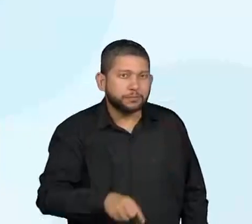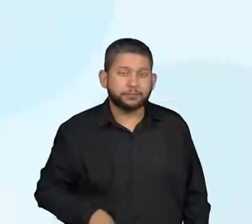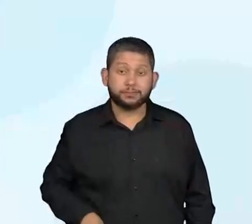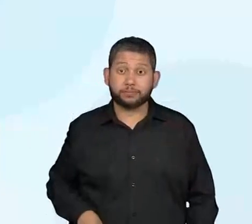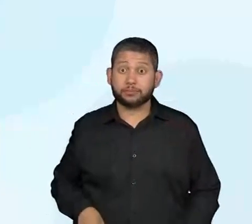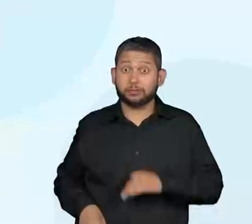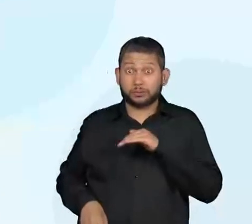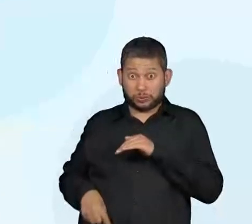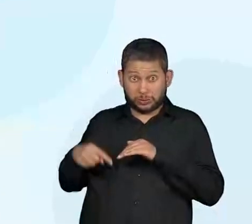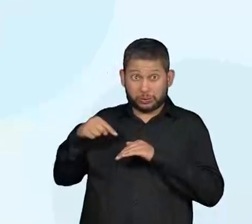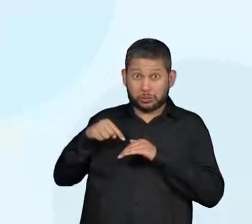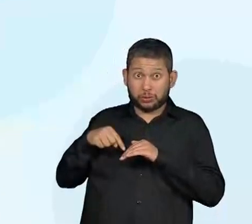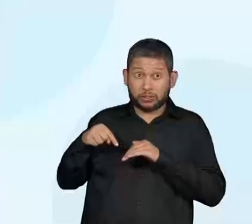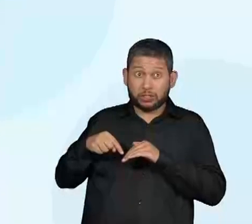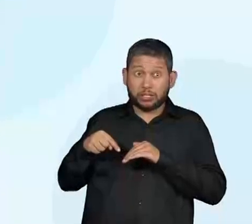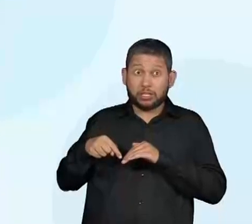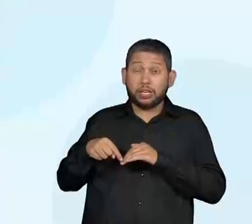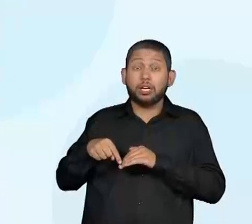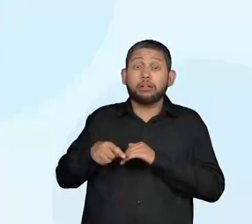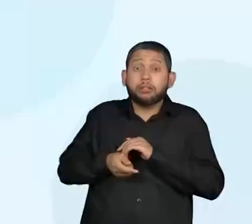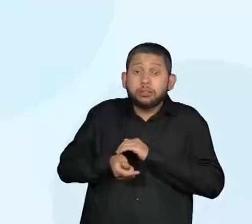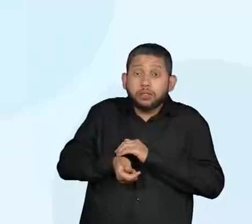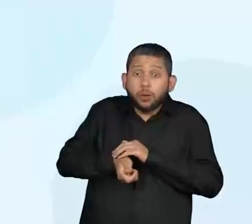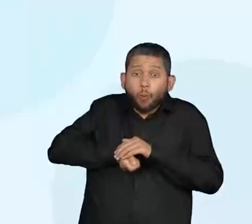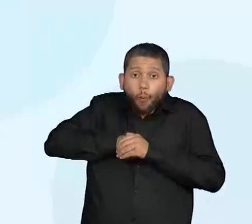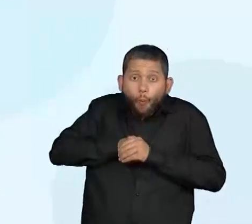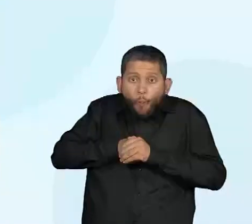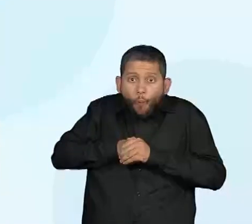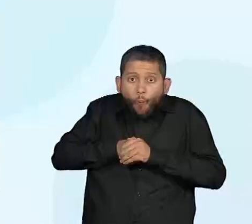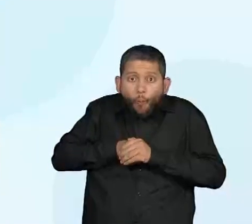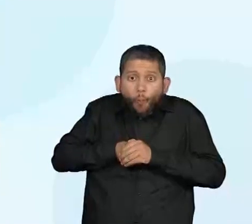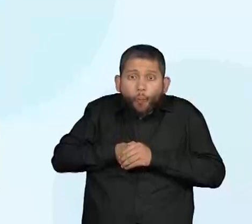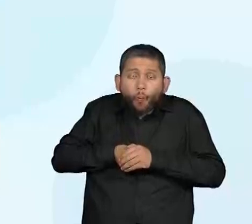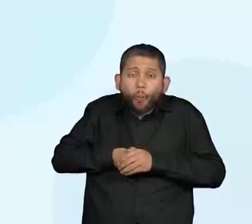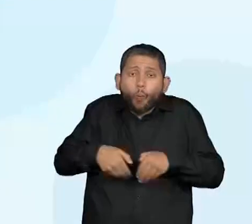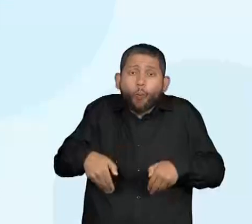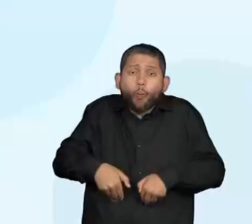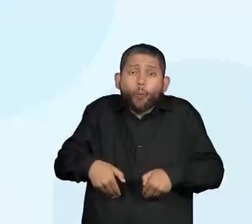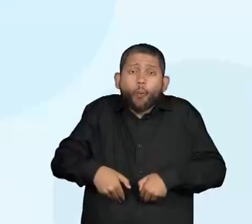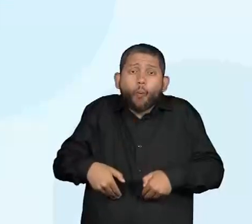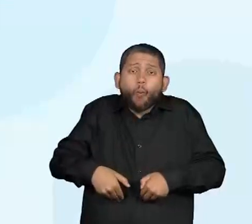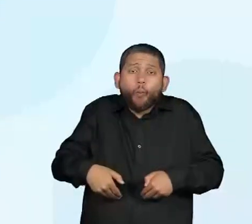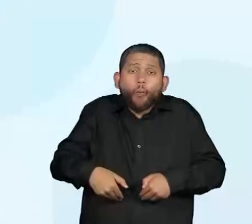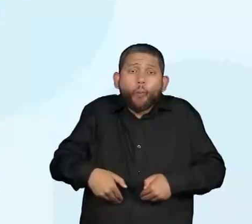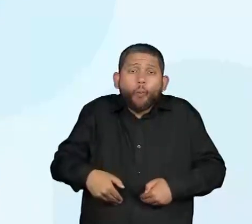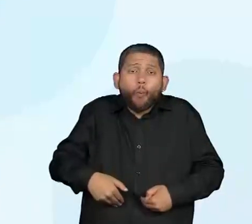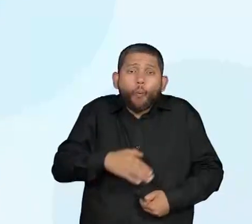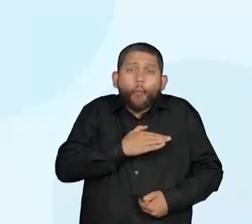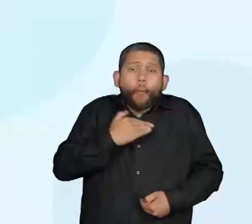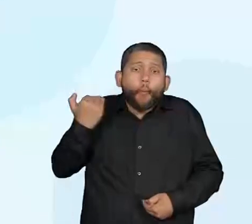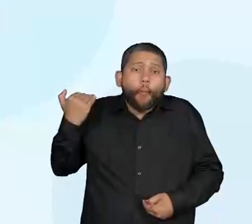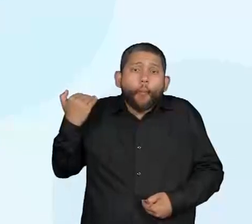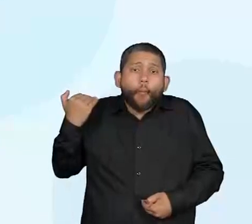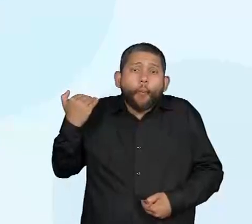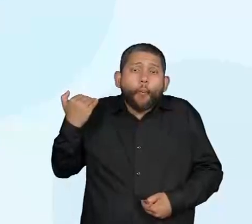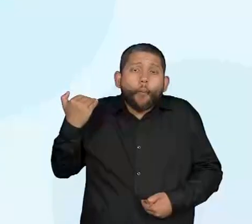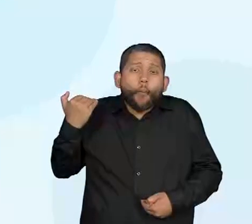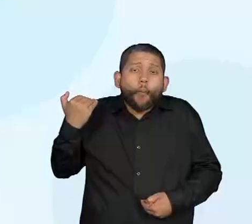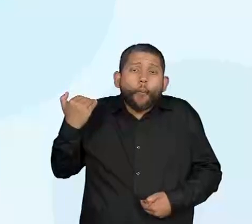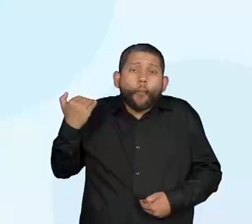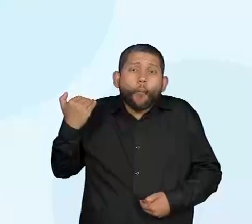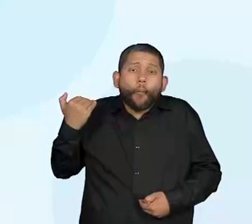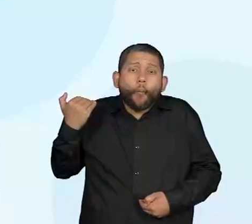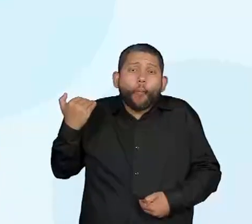Jabuti ficou lá e acabou morrendo de fome. Acaba o desfecho aqui